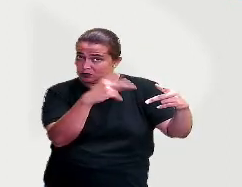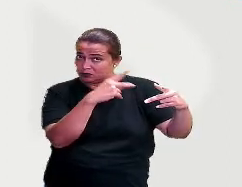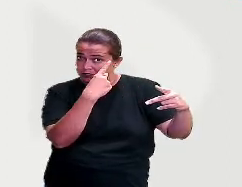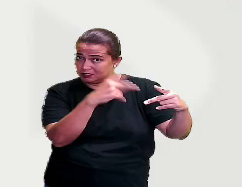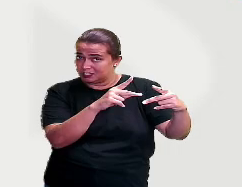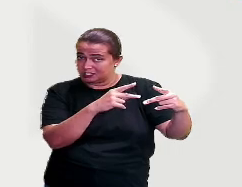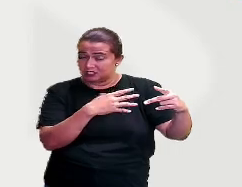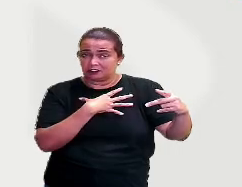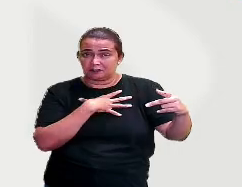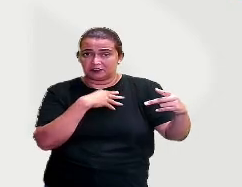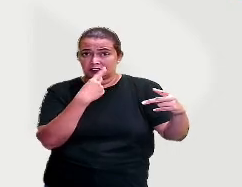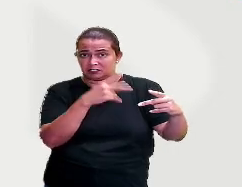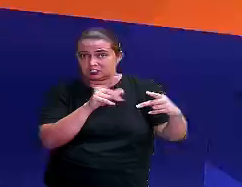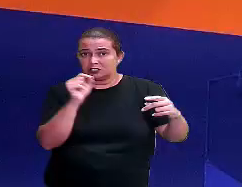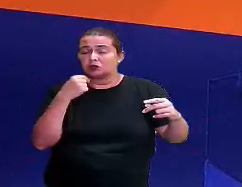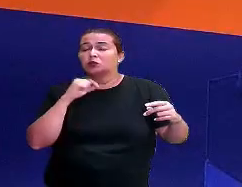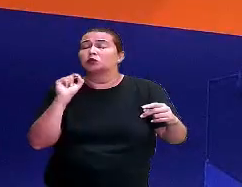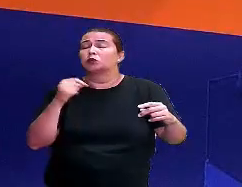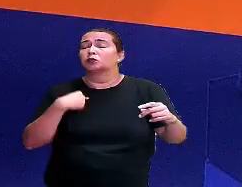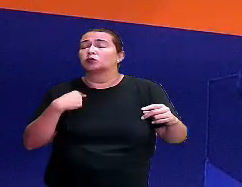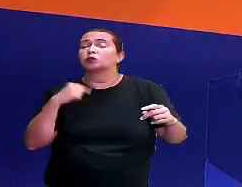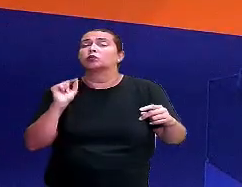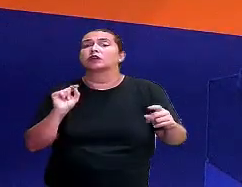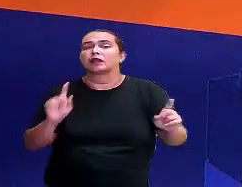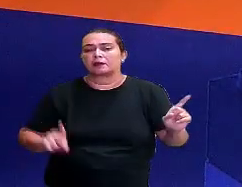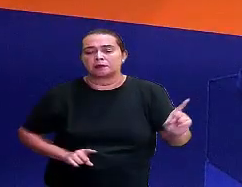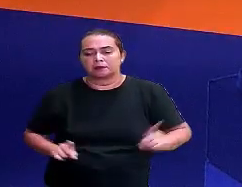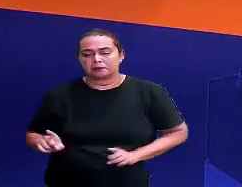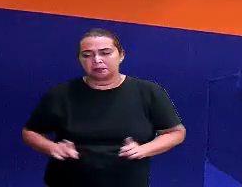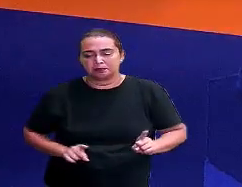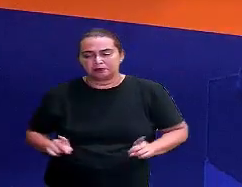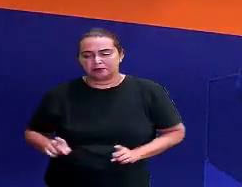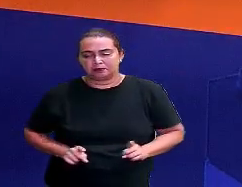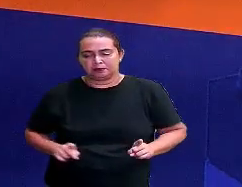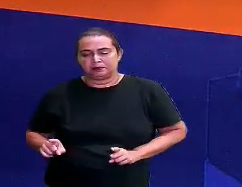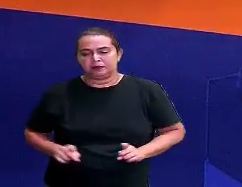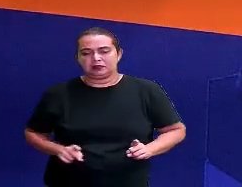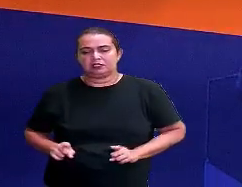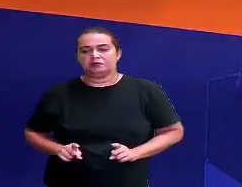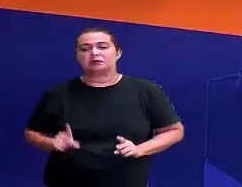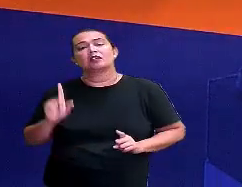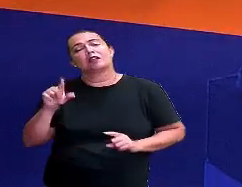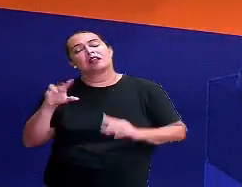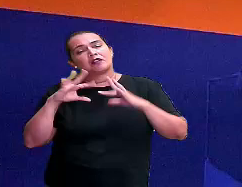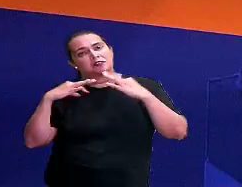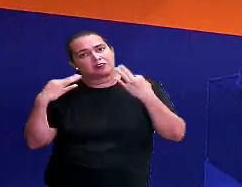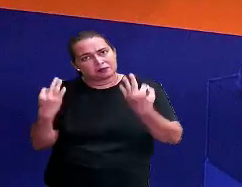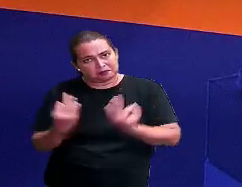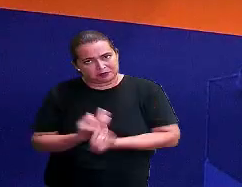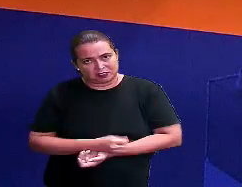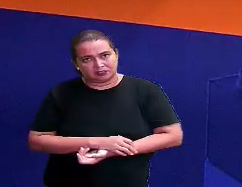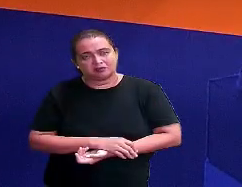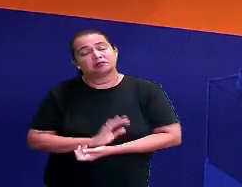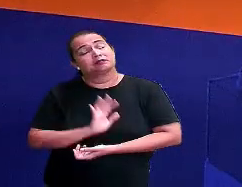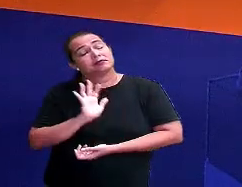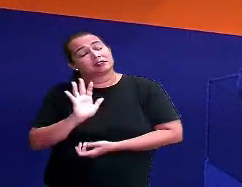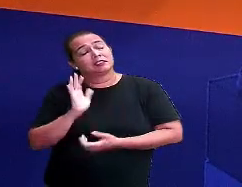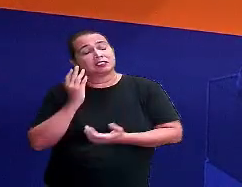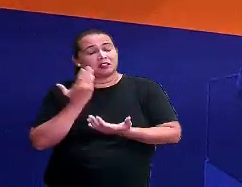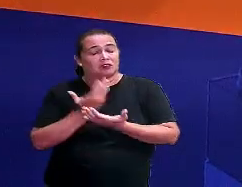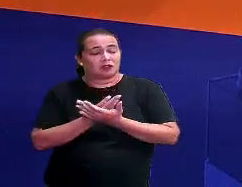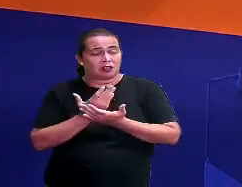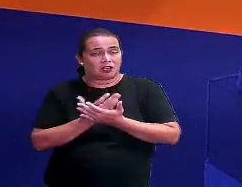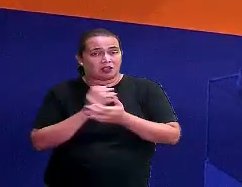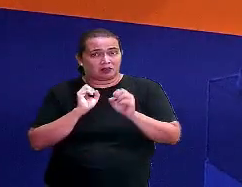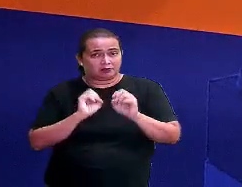nossos primos. São nossos primos, né pessoal? Então, espero que essa aula tenha te ajudado a revisar